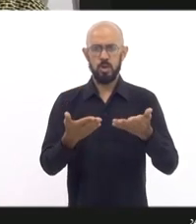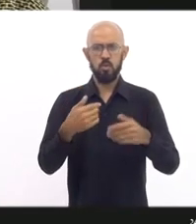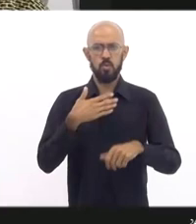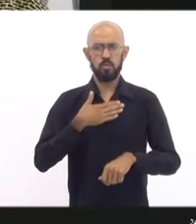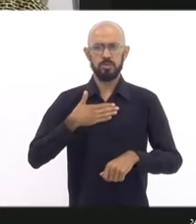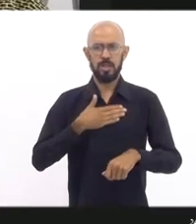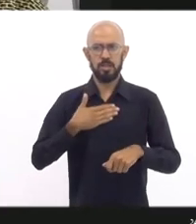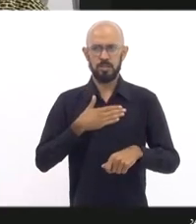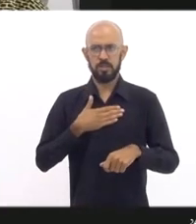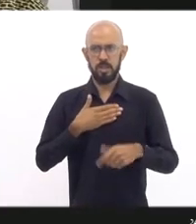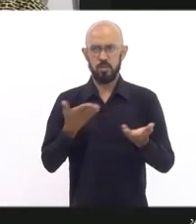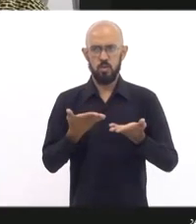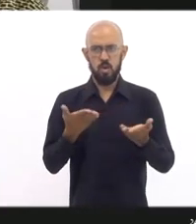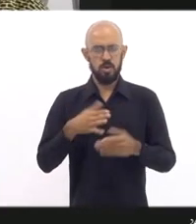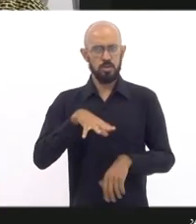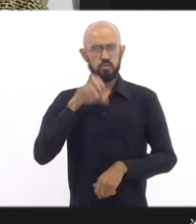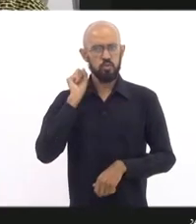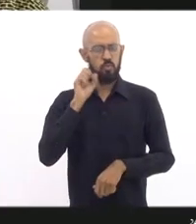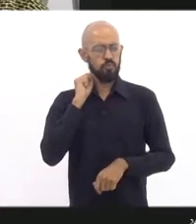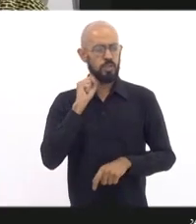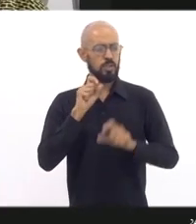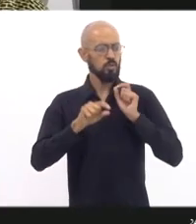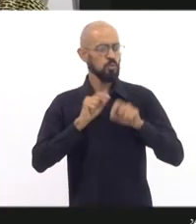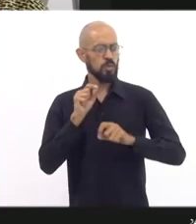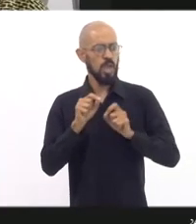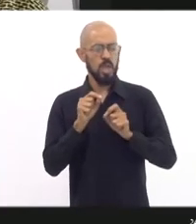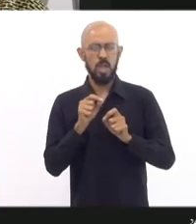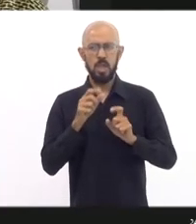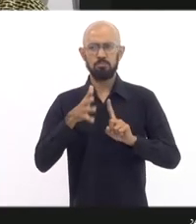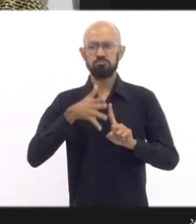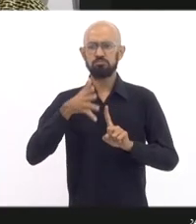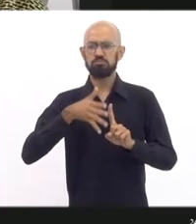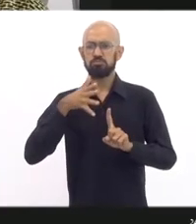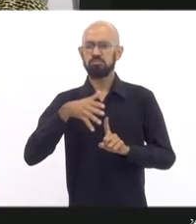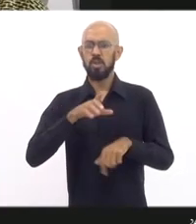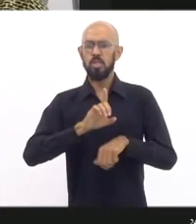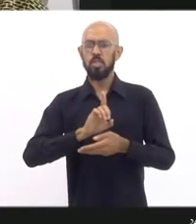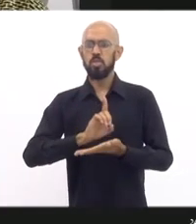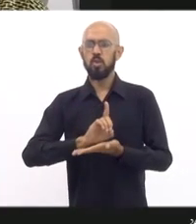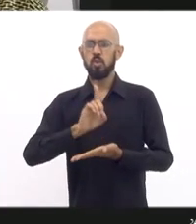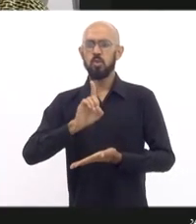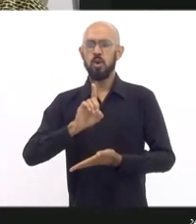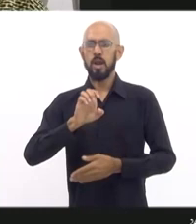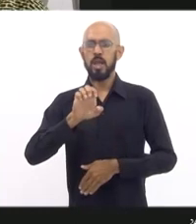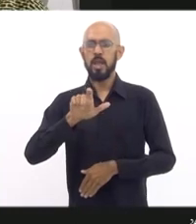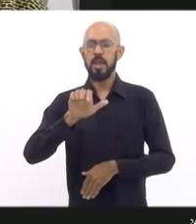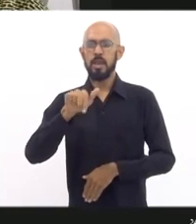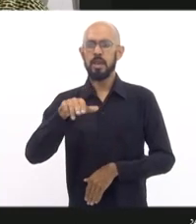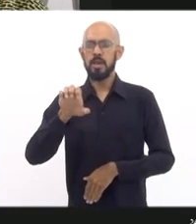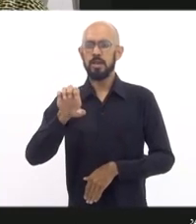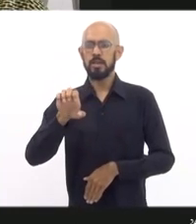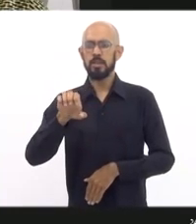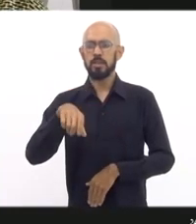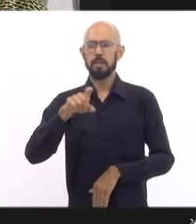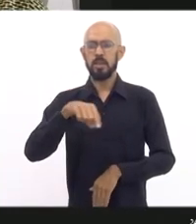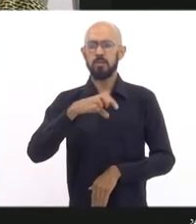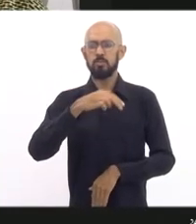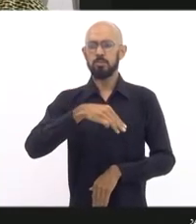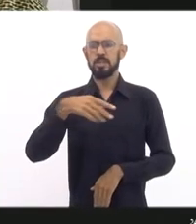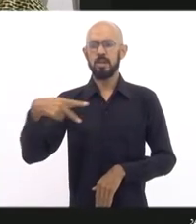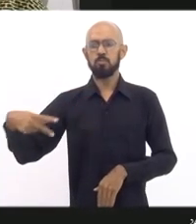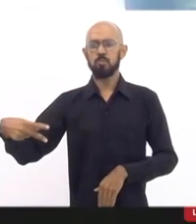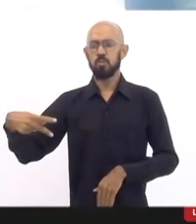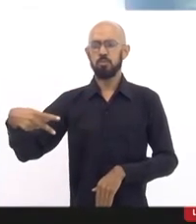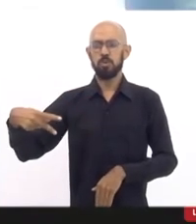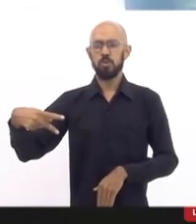ouvir agora a doutora Eliane, do MPRJ. A doutora